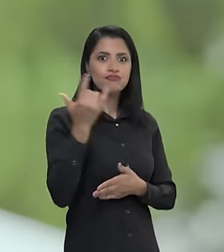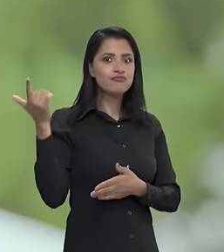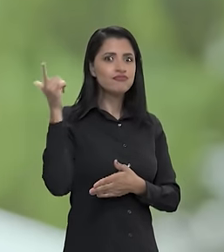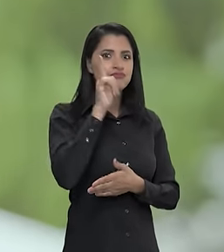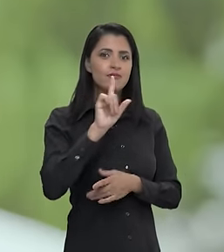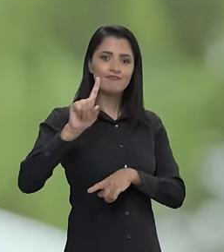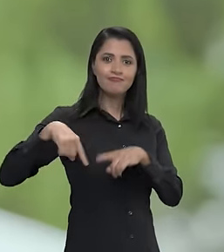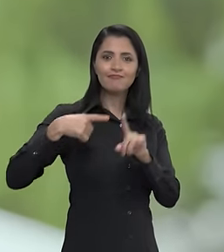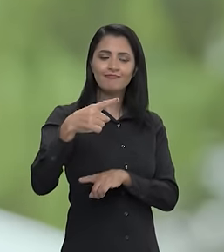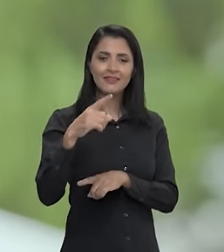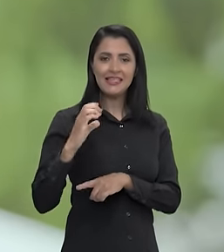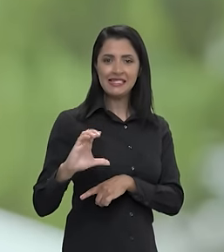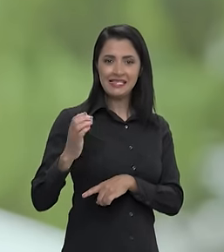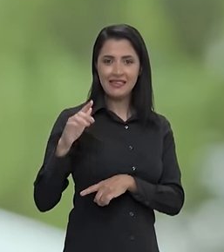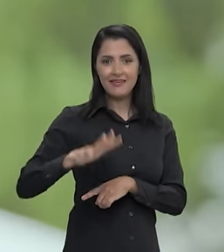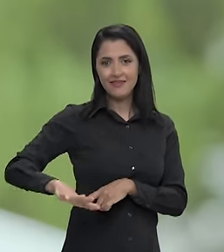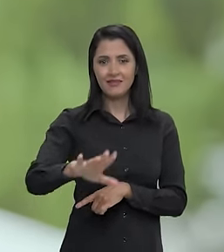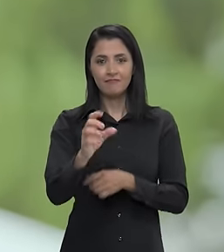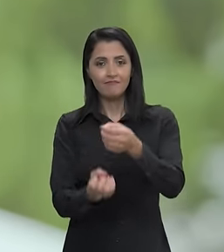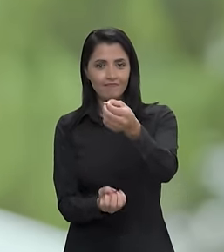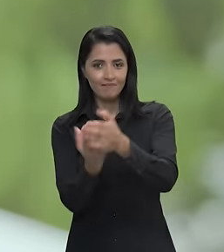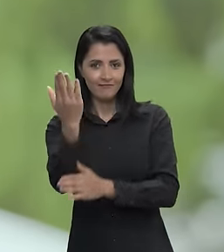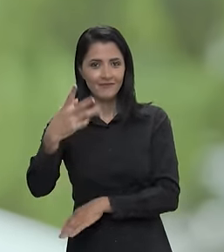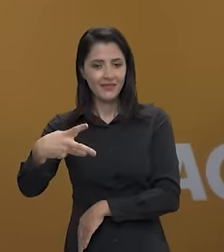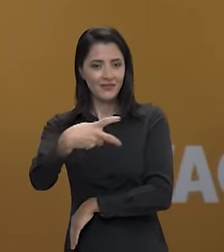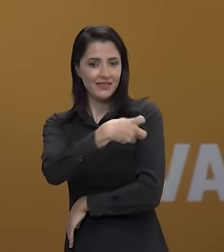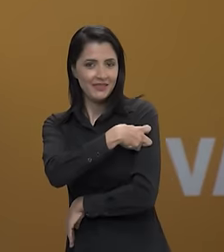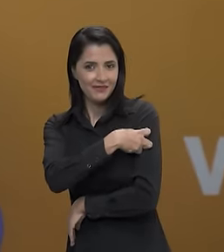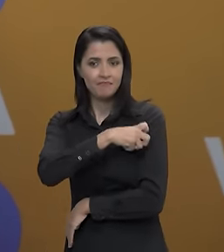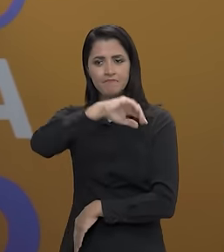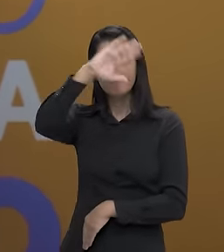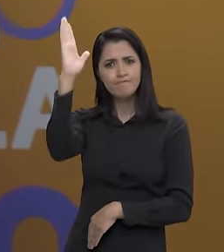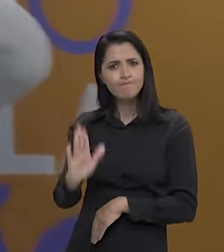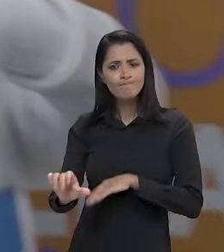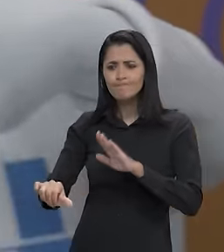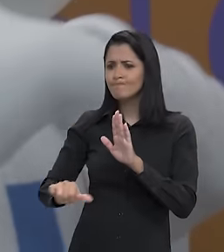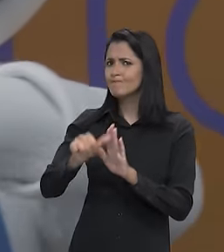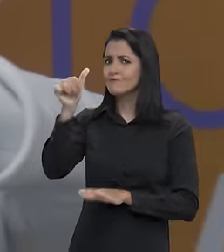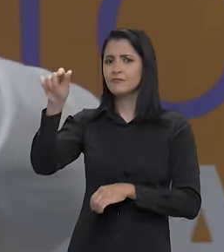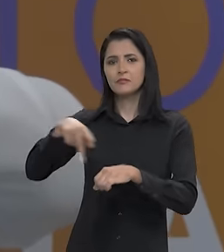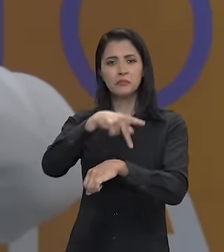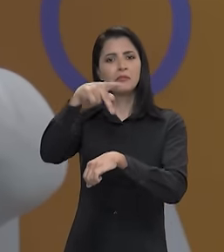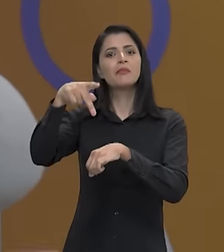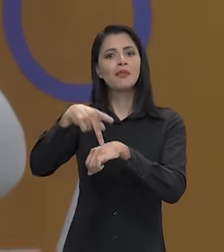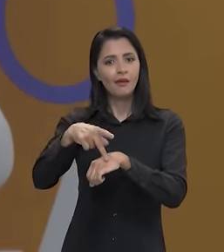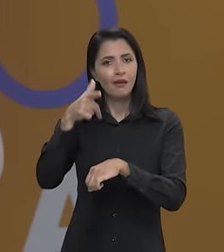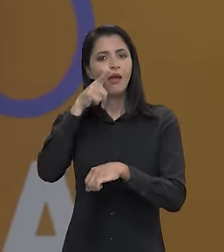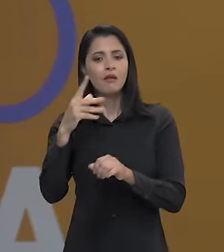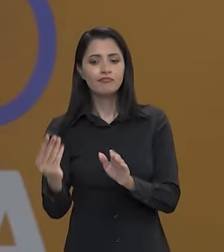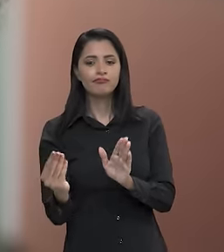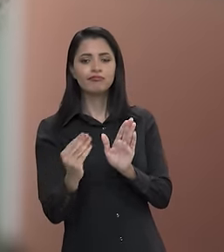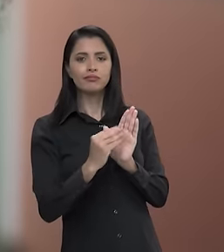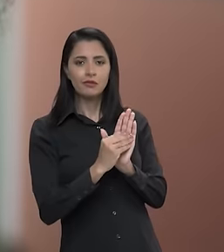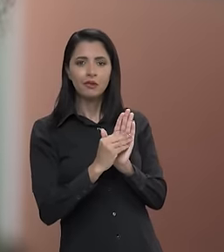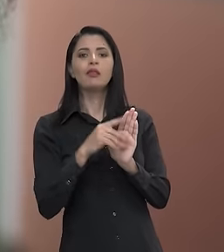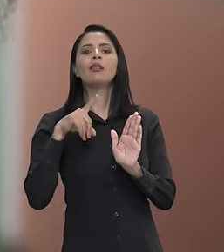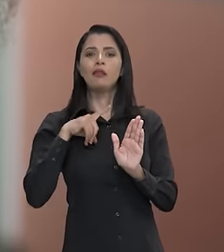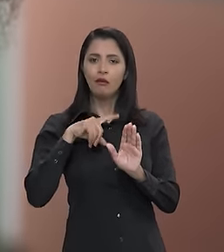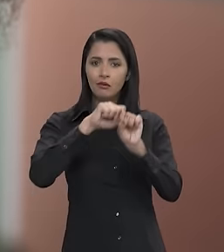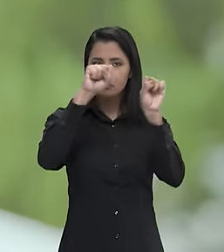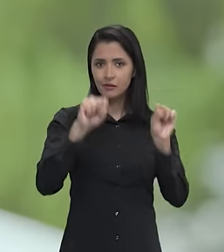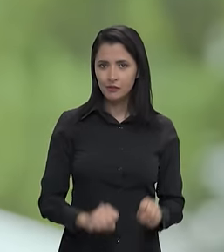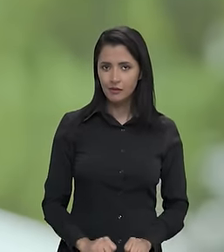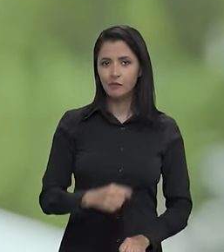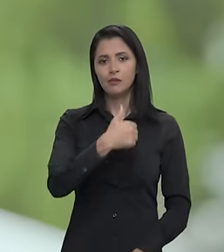da ciência e da saúde, a vacina. O Brasil é o primeiro país a incorporar ao sistema